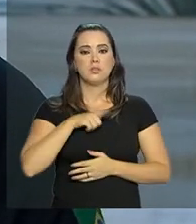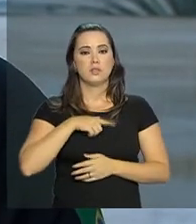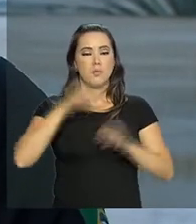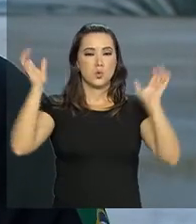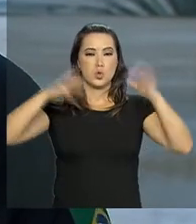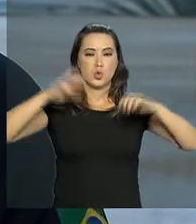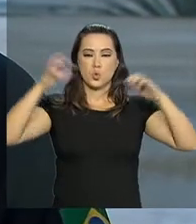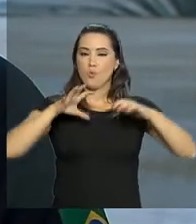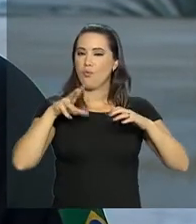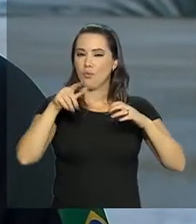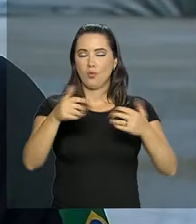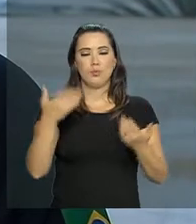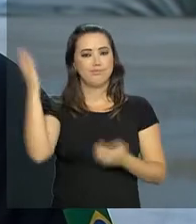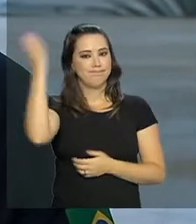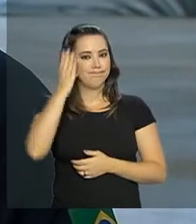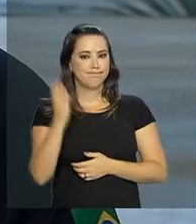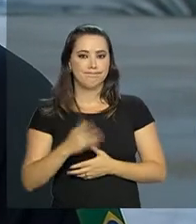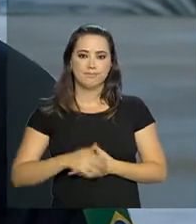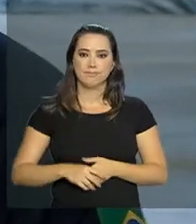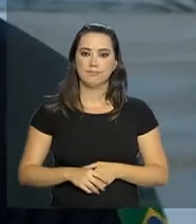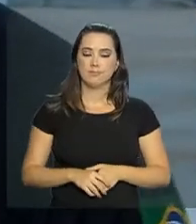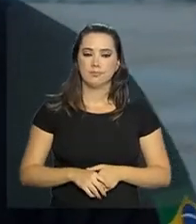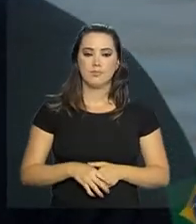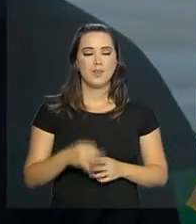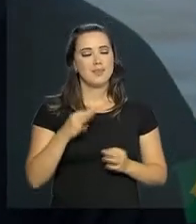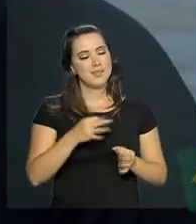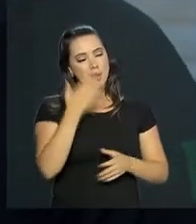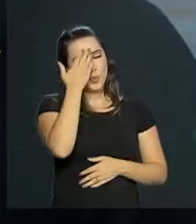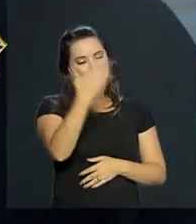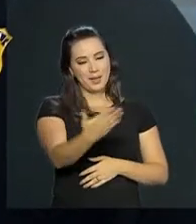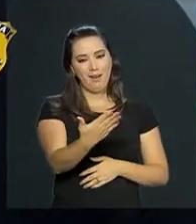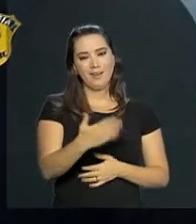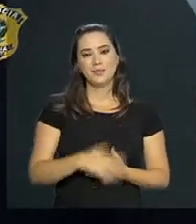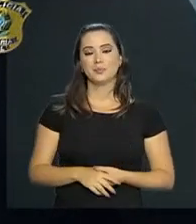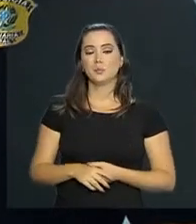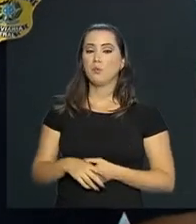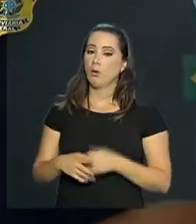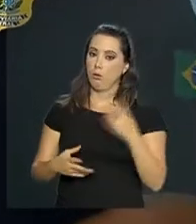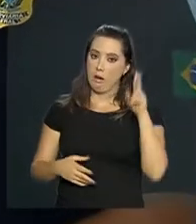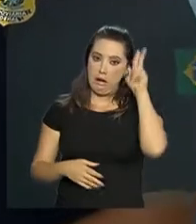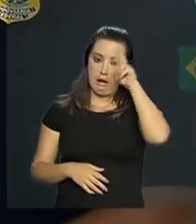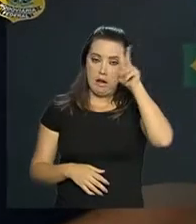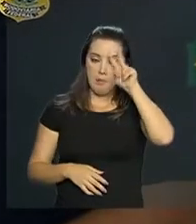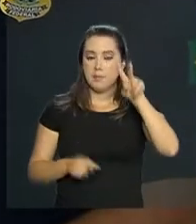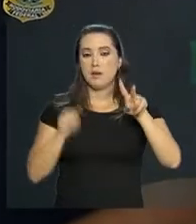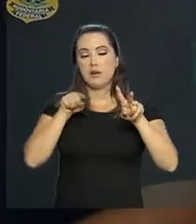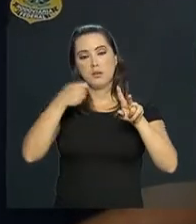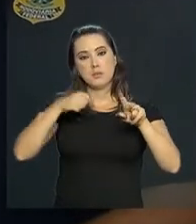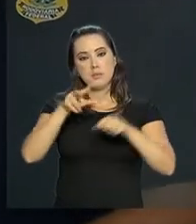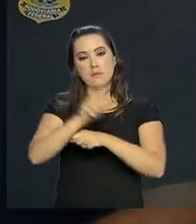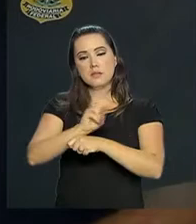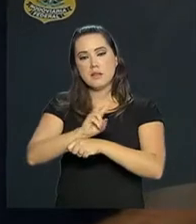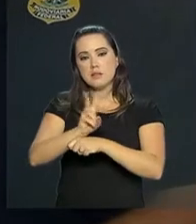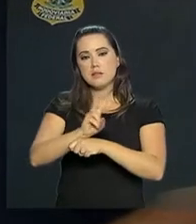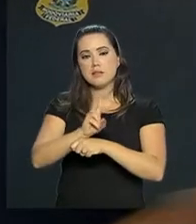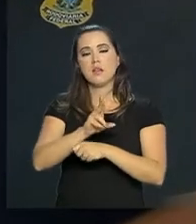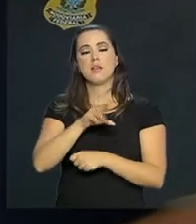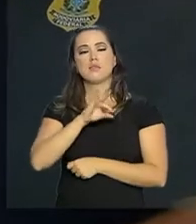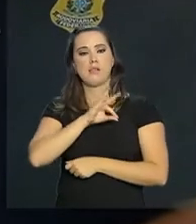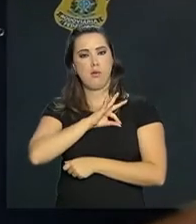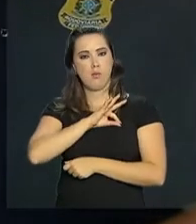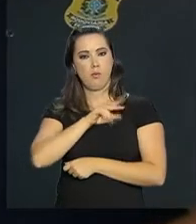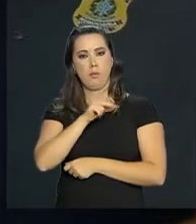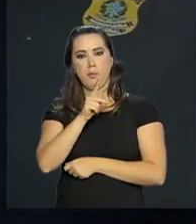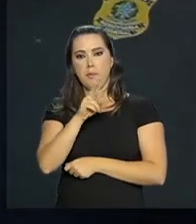previsão de chuva praticamente para o Brasil todo. Obrigada, Diego. E lembrando que além de reforçar a fiscalização, a PRF